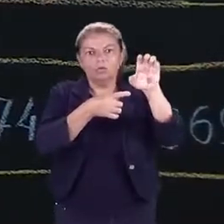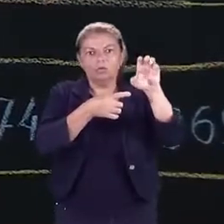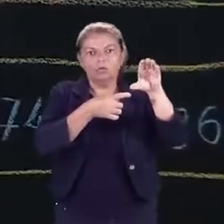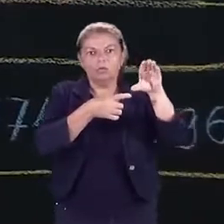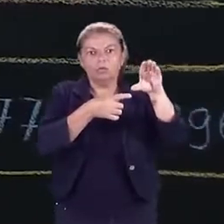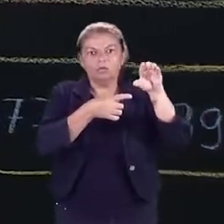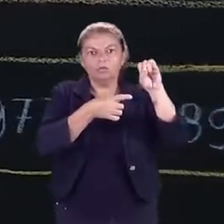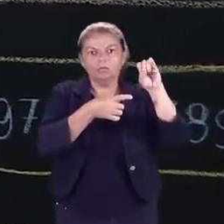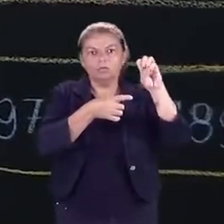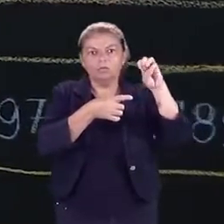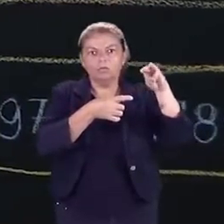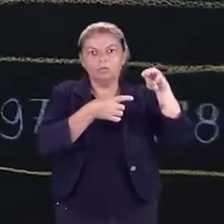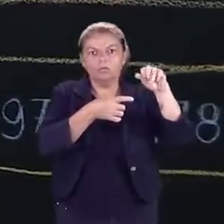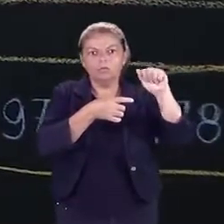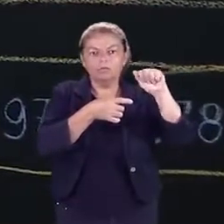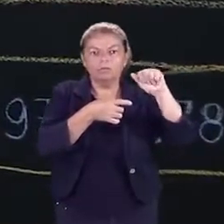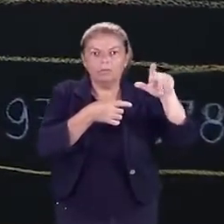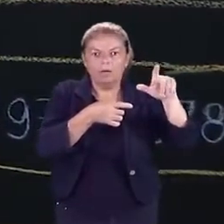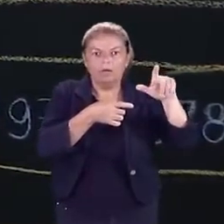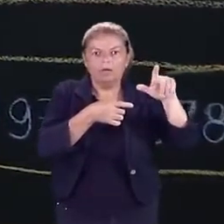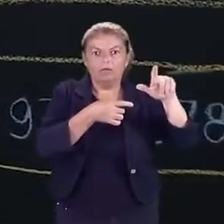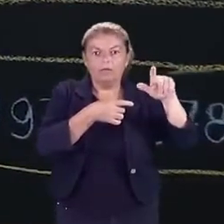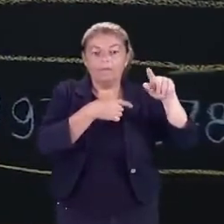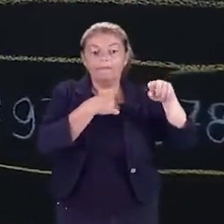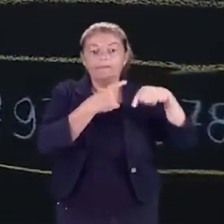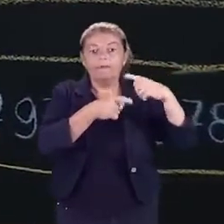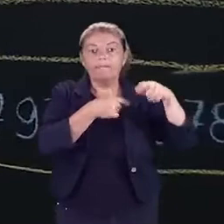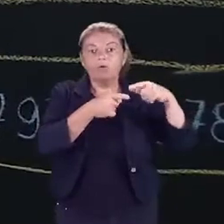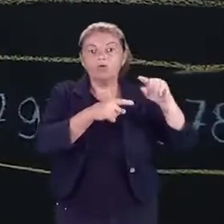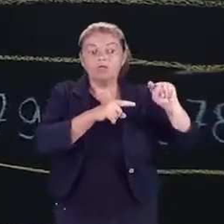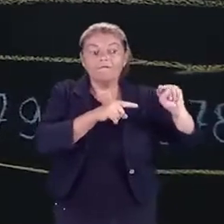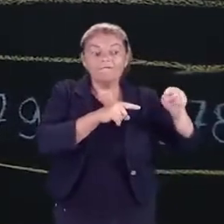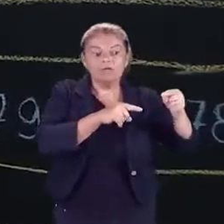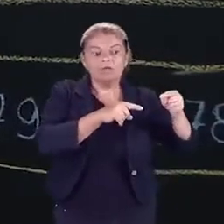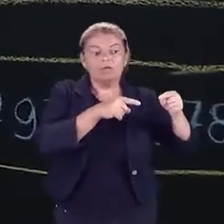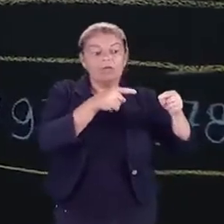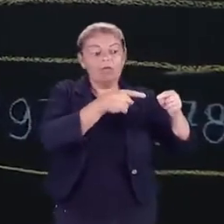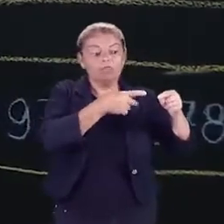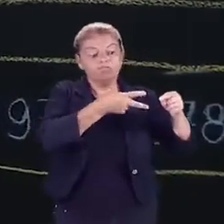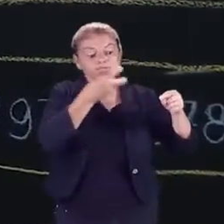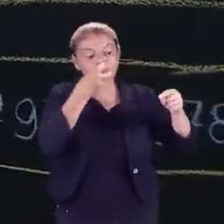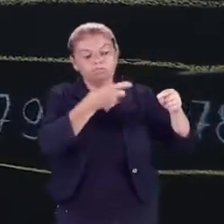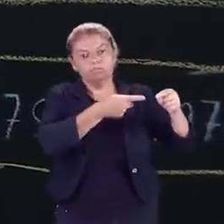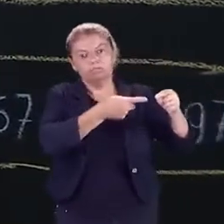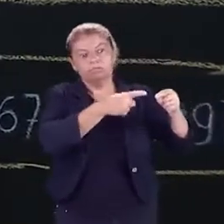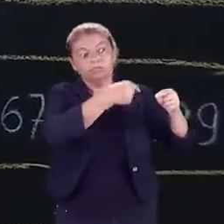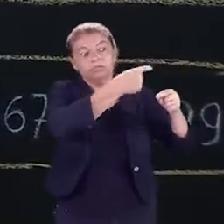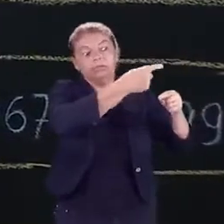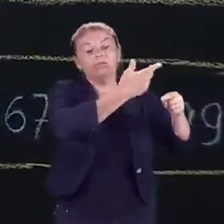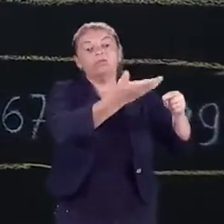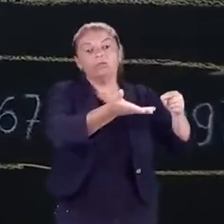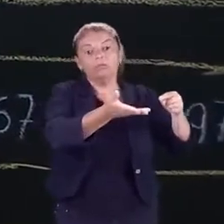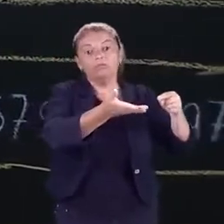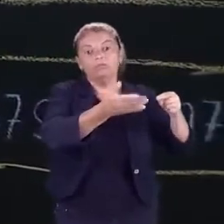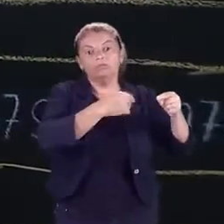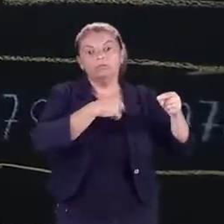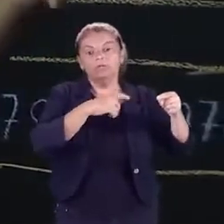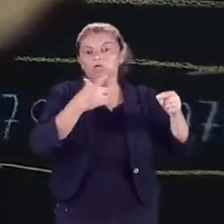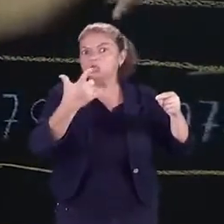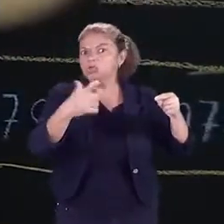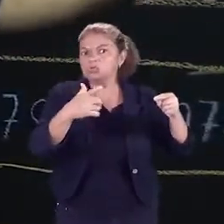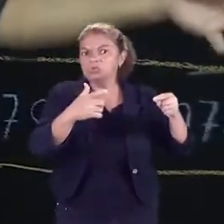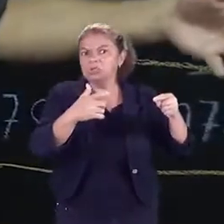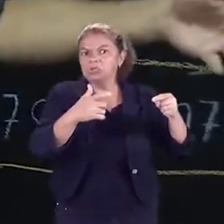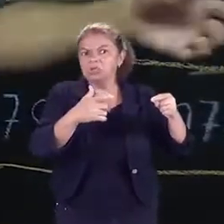numéricos após a vírgula. Nesse caso, a gente identifica que não existe uma sequência